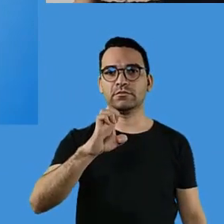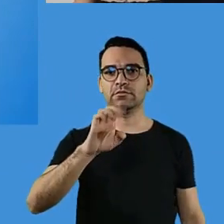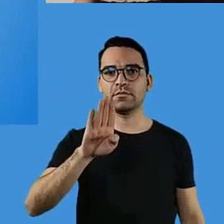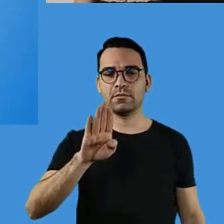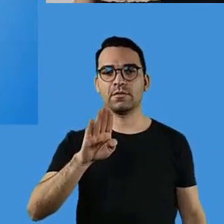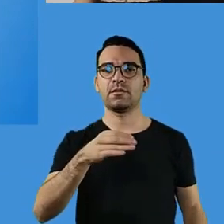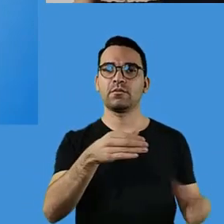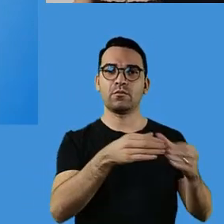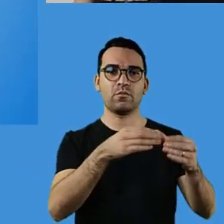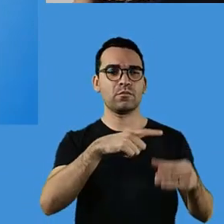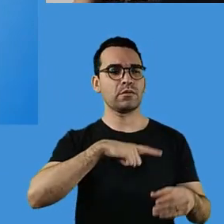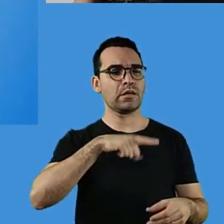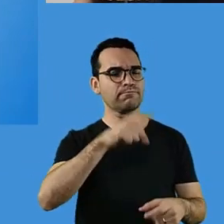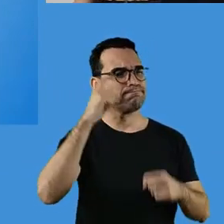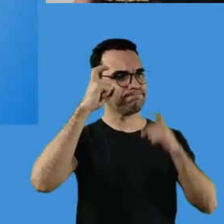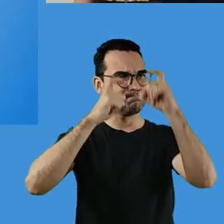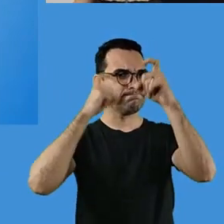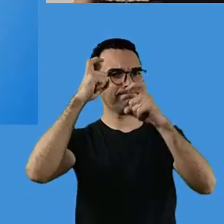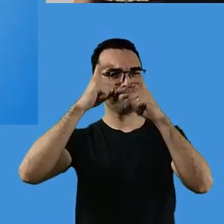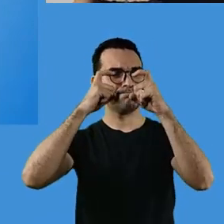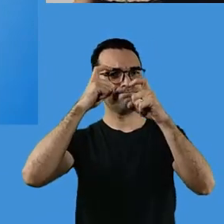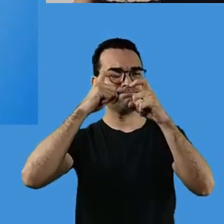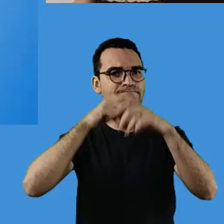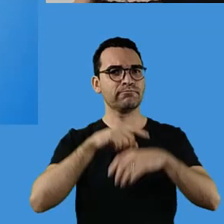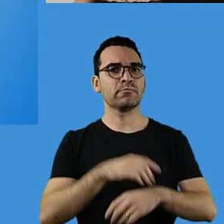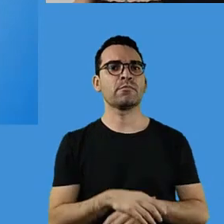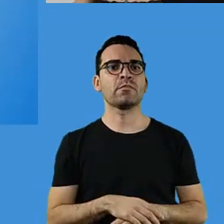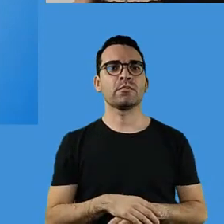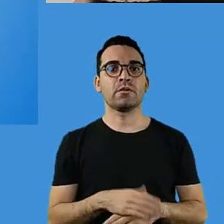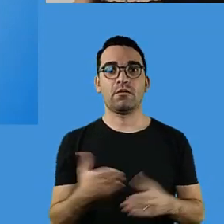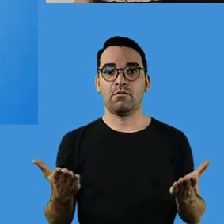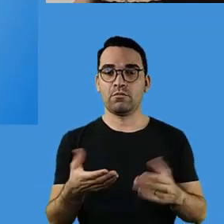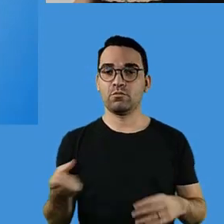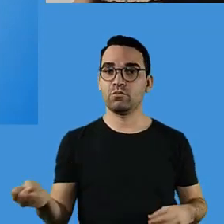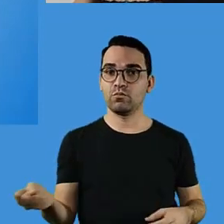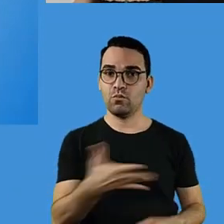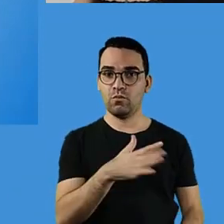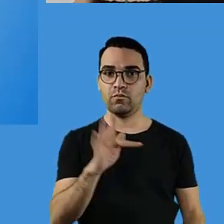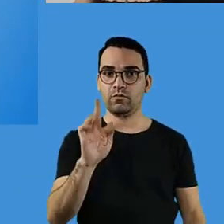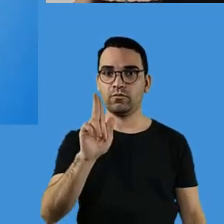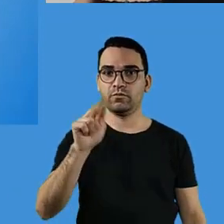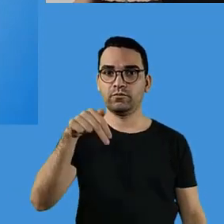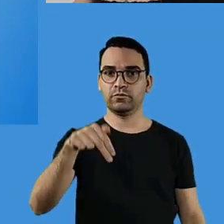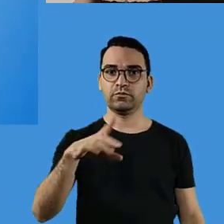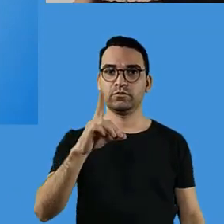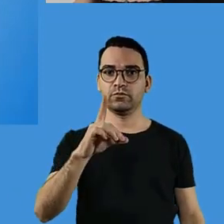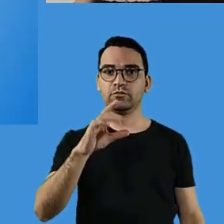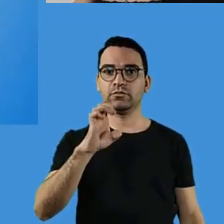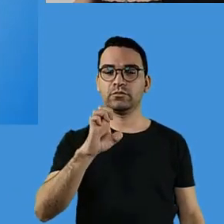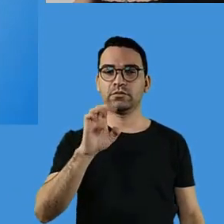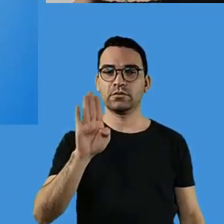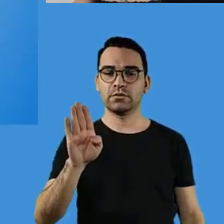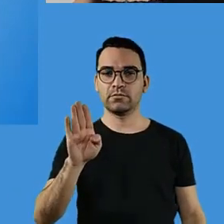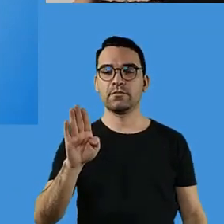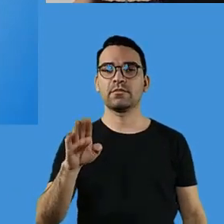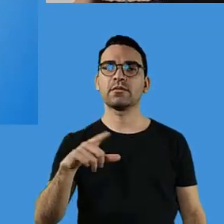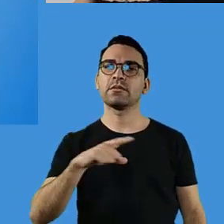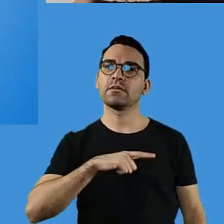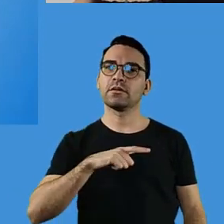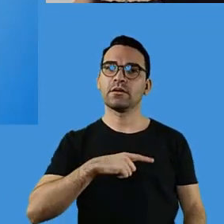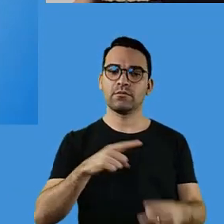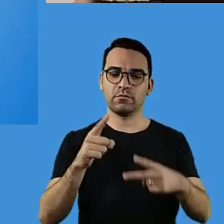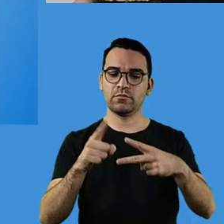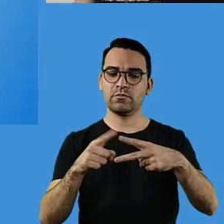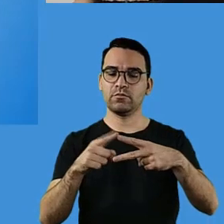ele nos traz outra preocupação. Com o novo Fundeb, está se cogitando que o IDEB e o